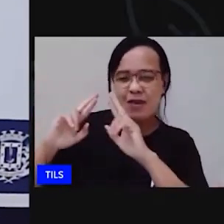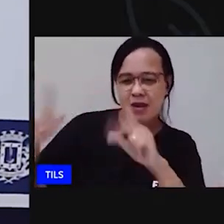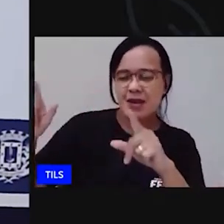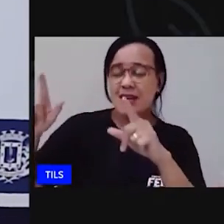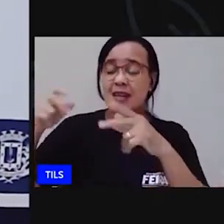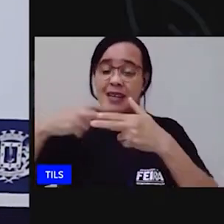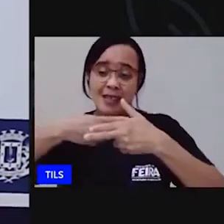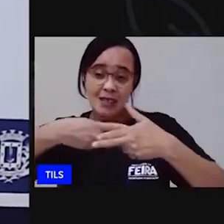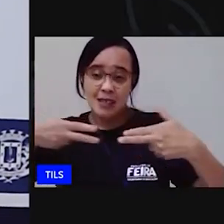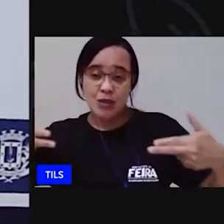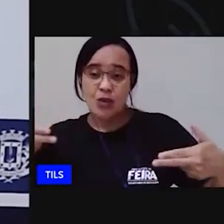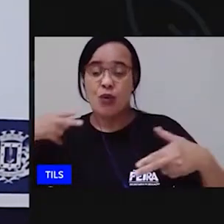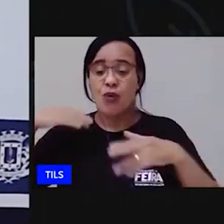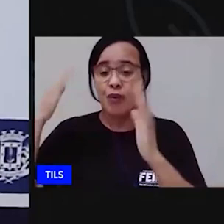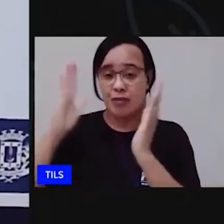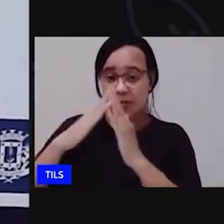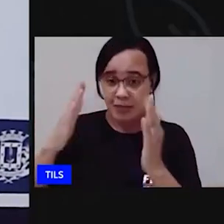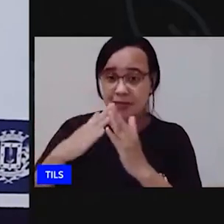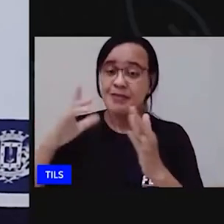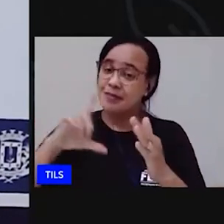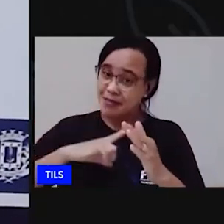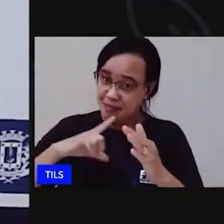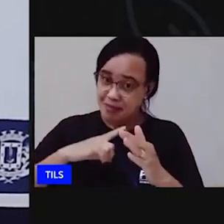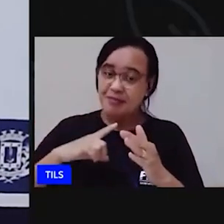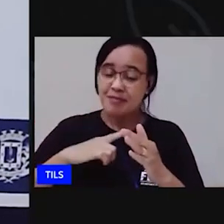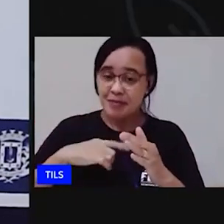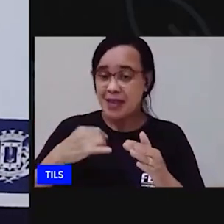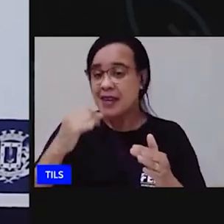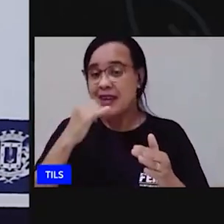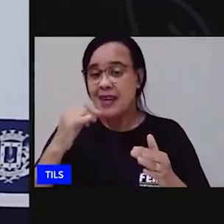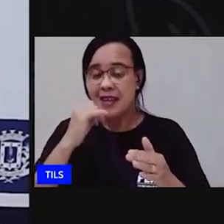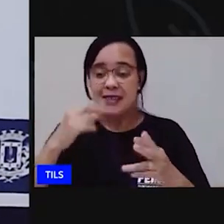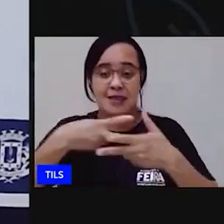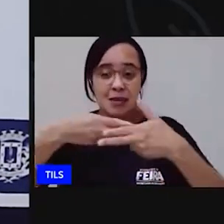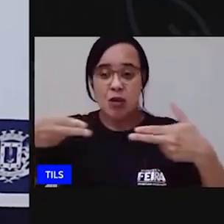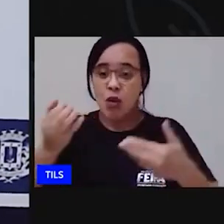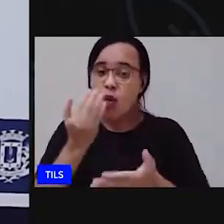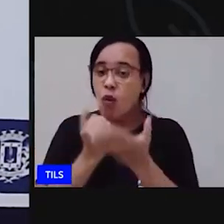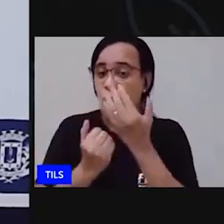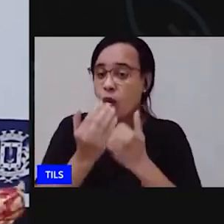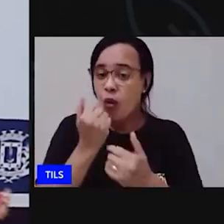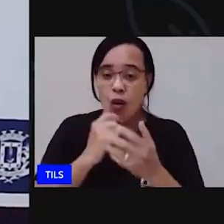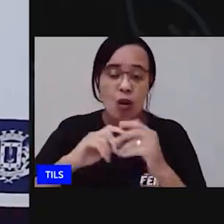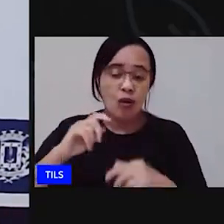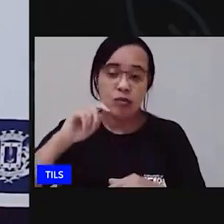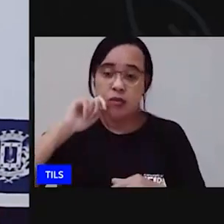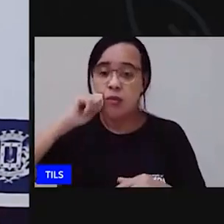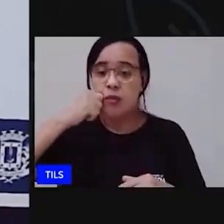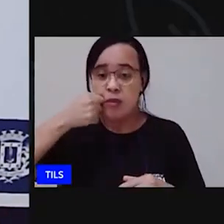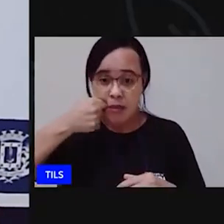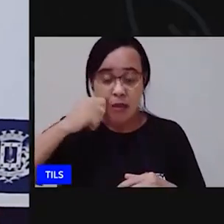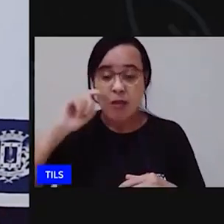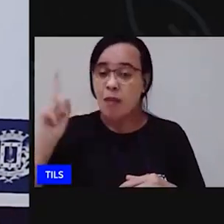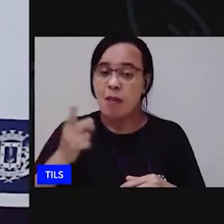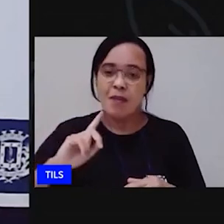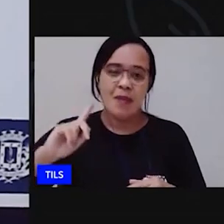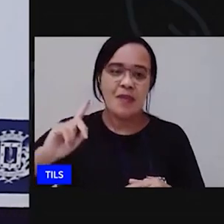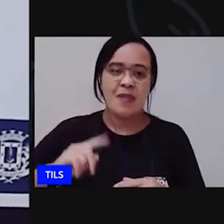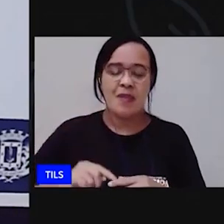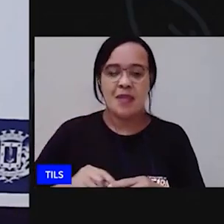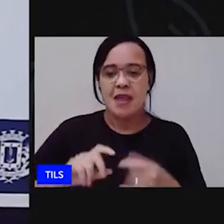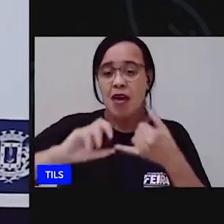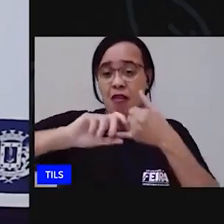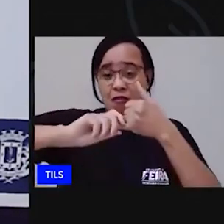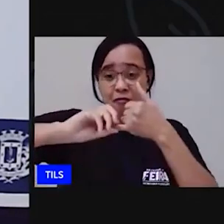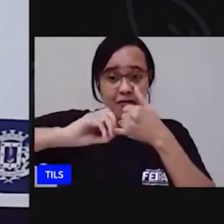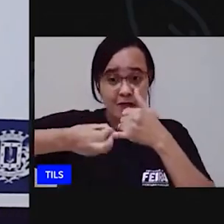como aqui eu tenho um pacote de feijão e um pacote de milho e aí eu